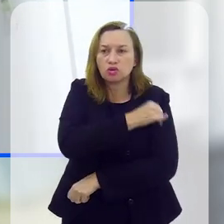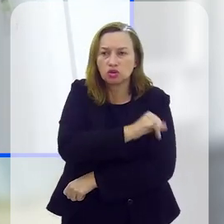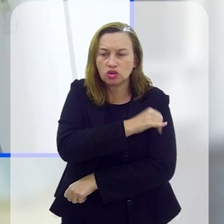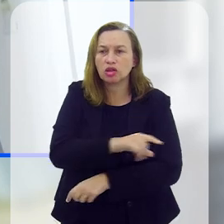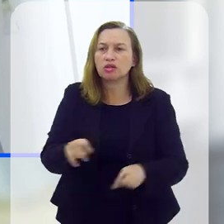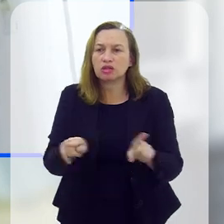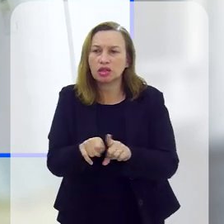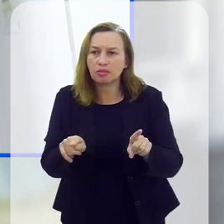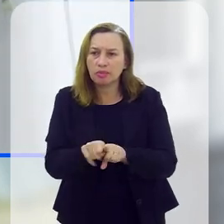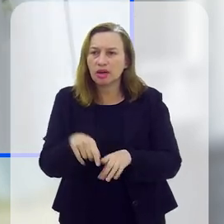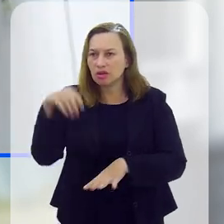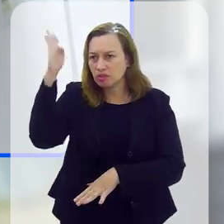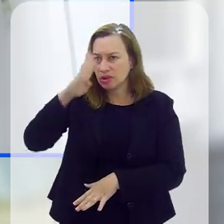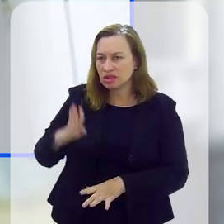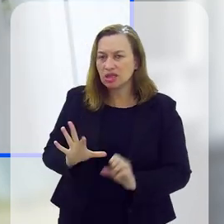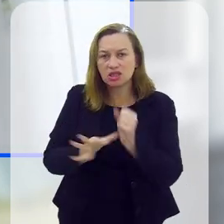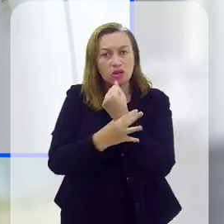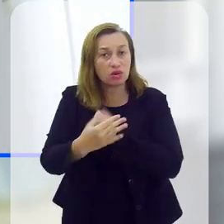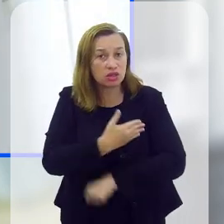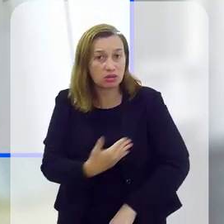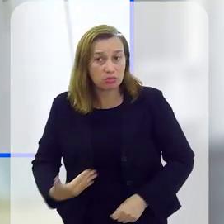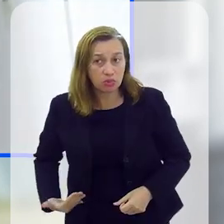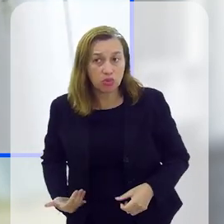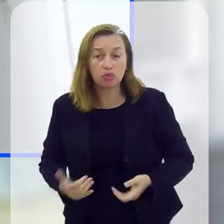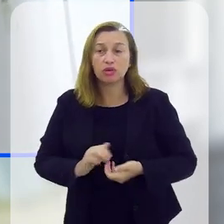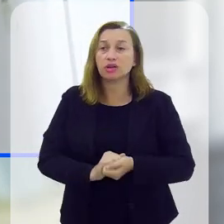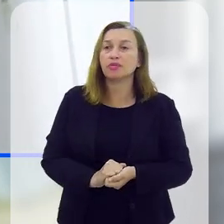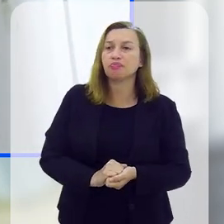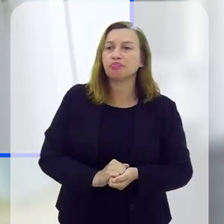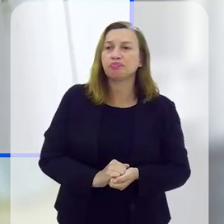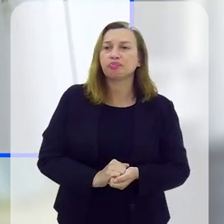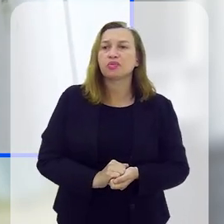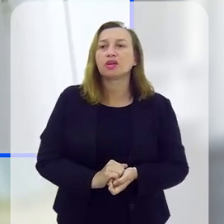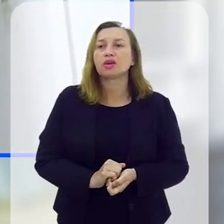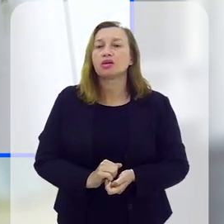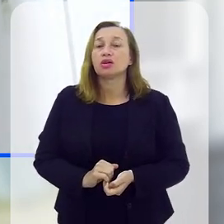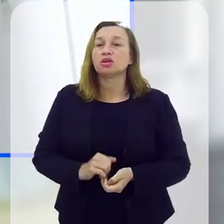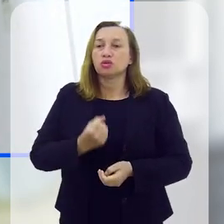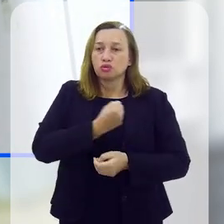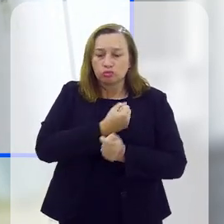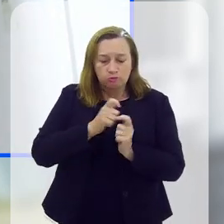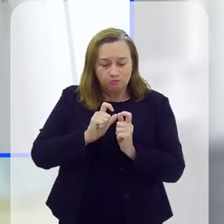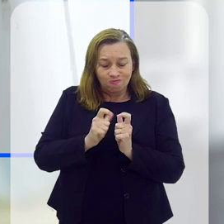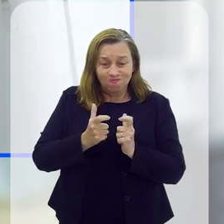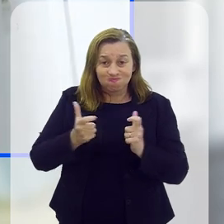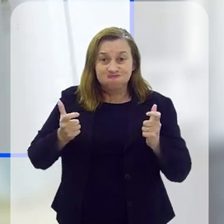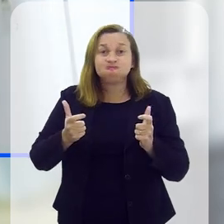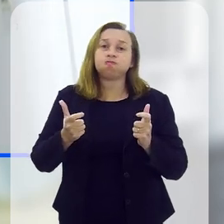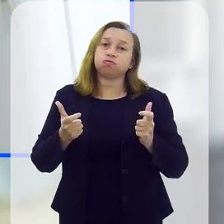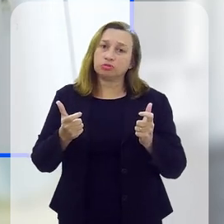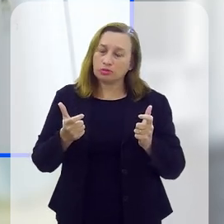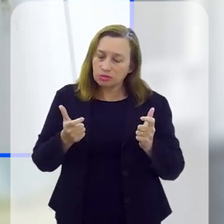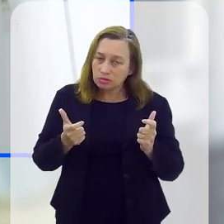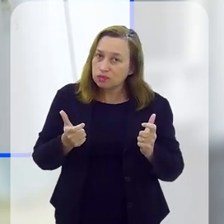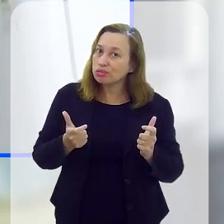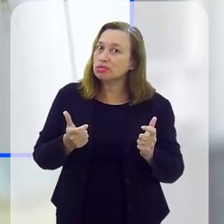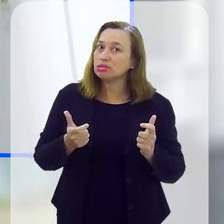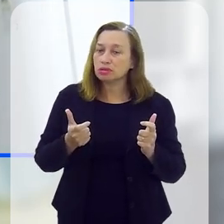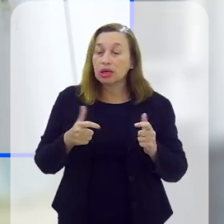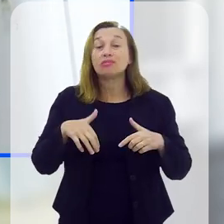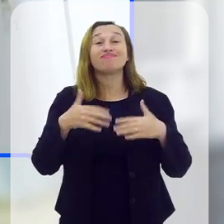Anuário Brasileiro de Segurança Pública. São números bem chocantes e